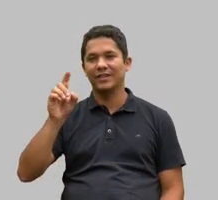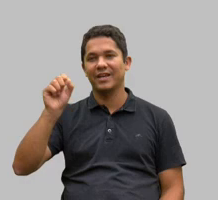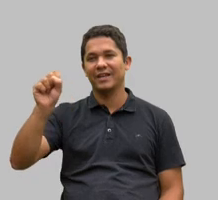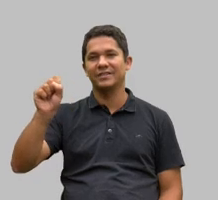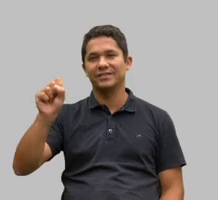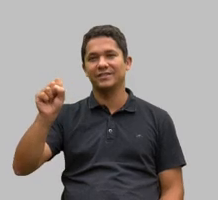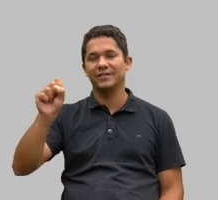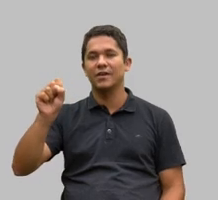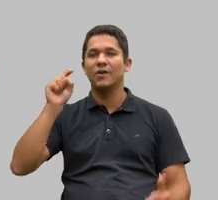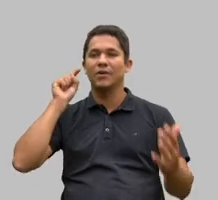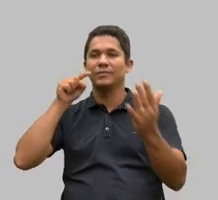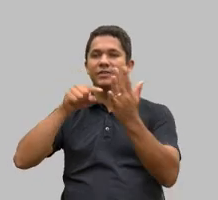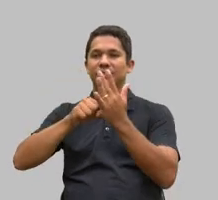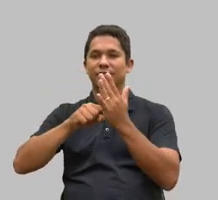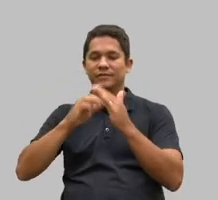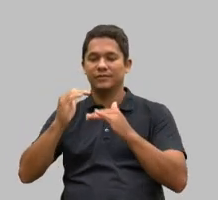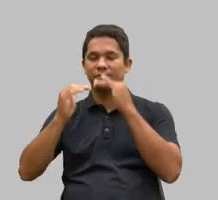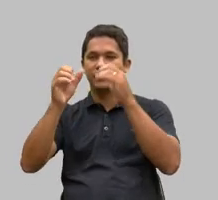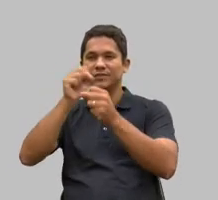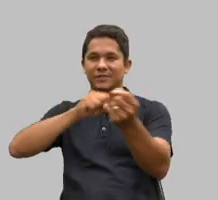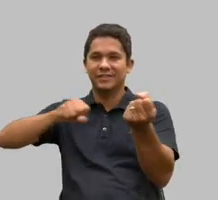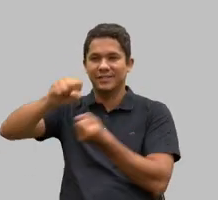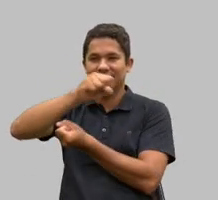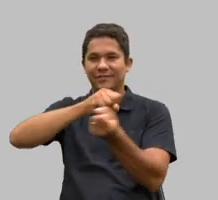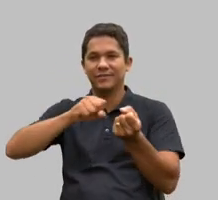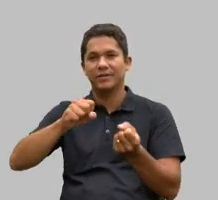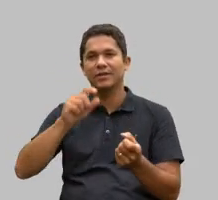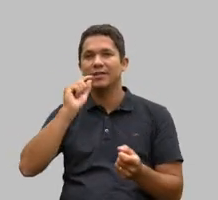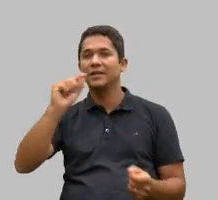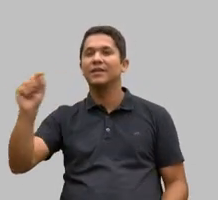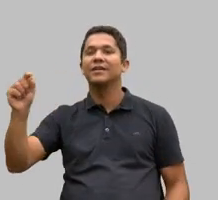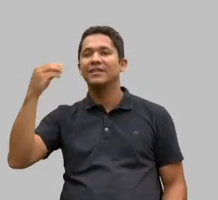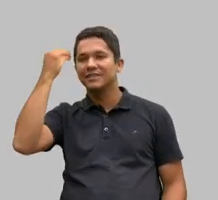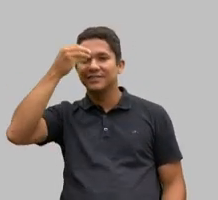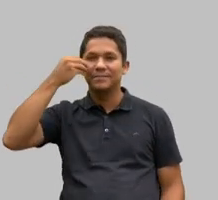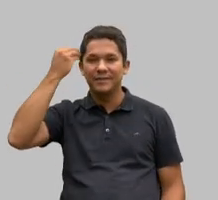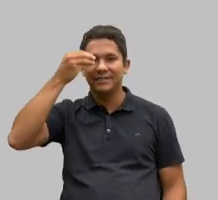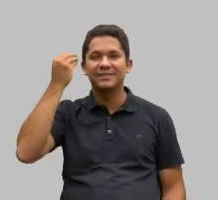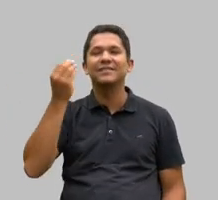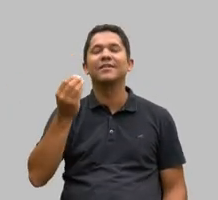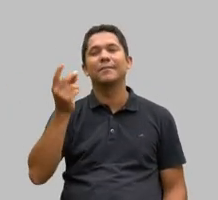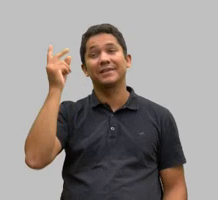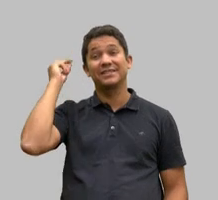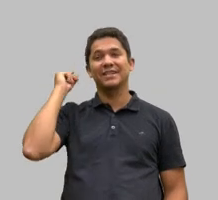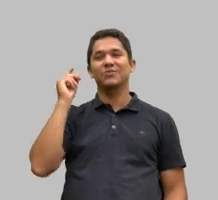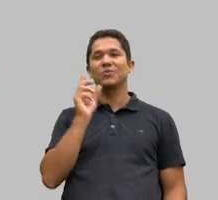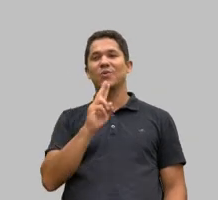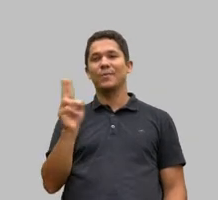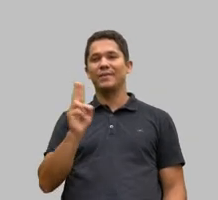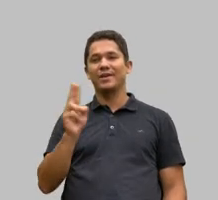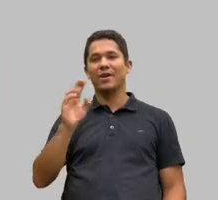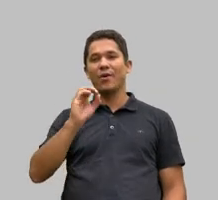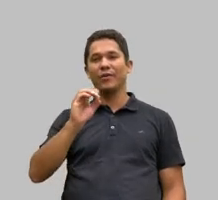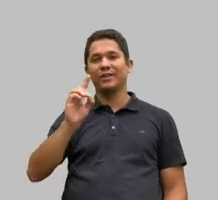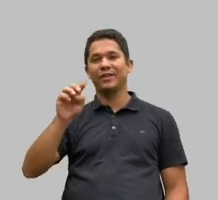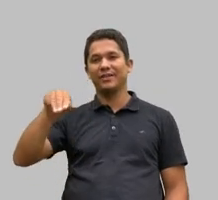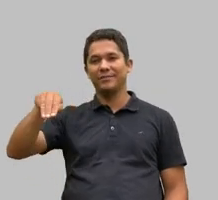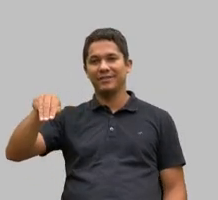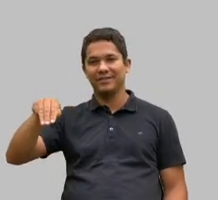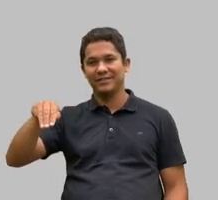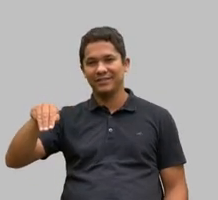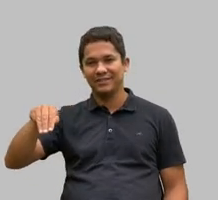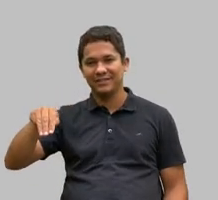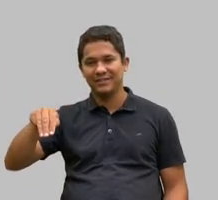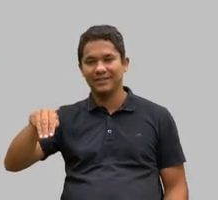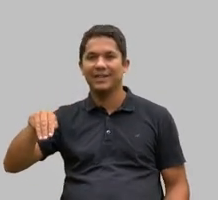Sustentável. Quem tem um pouquinho mais de experiência vai lembrar que já se chamaram ODMs, que eram oito, Objetivos do Milênio, agora estamos em